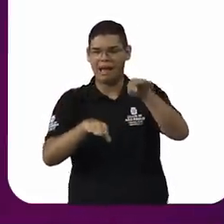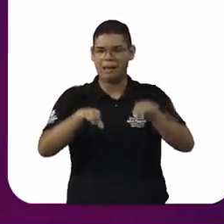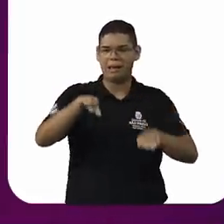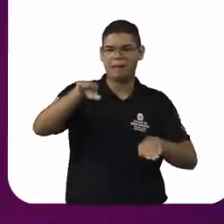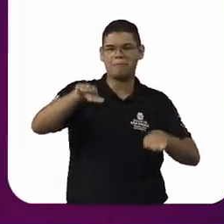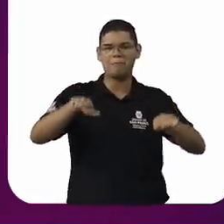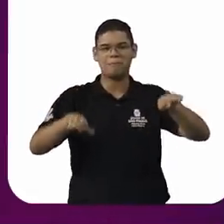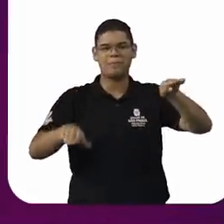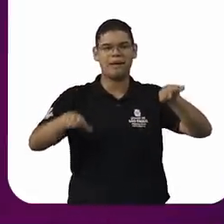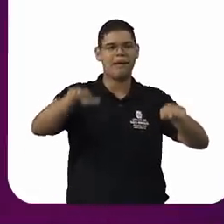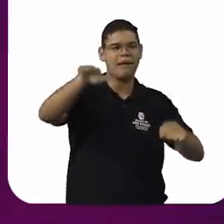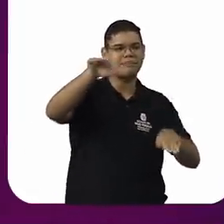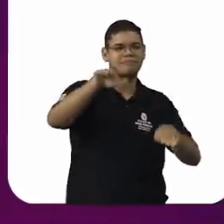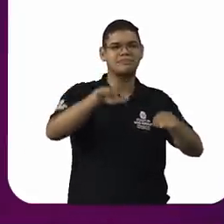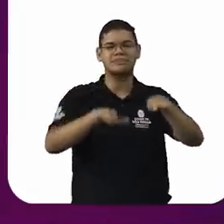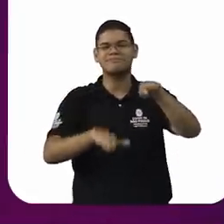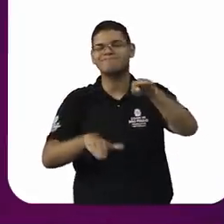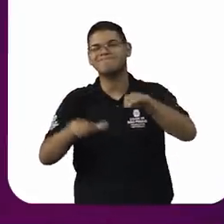campo minado.